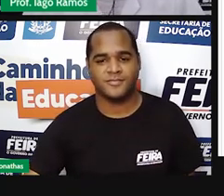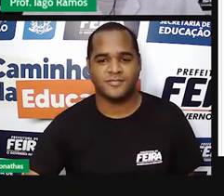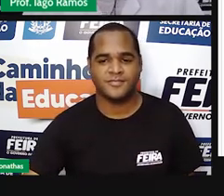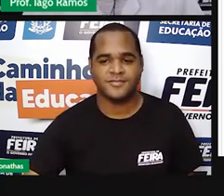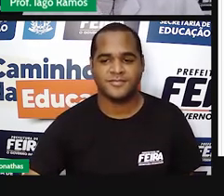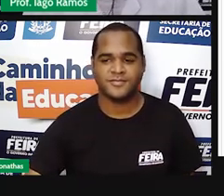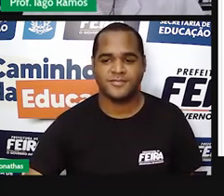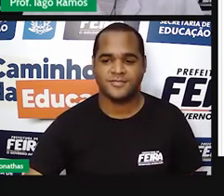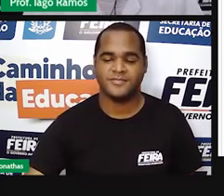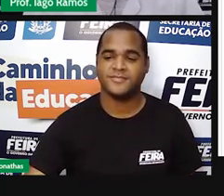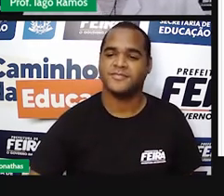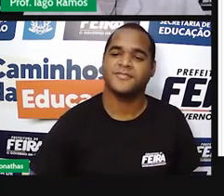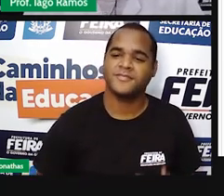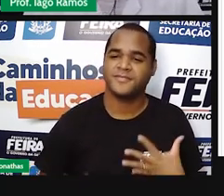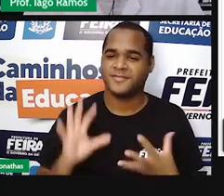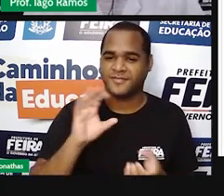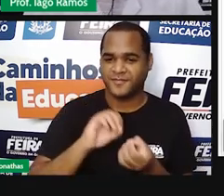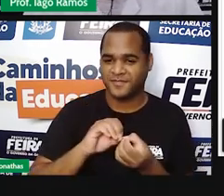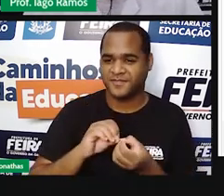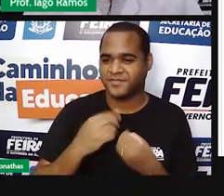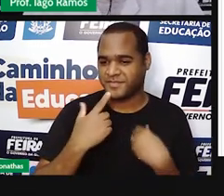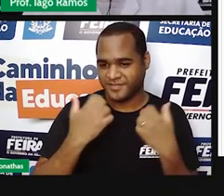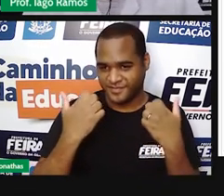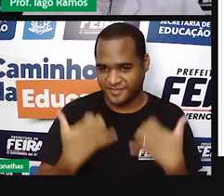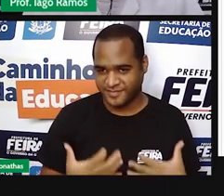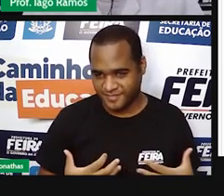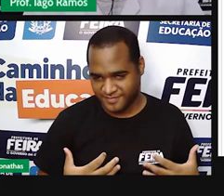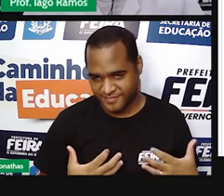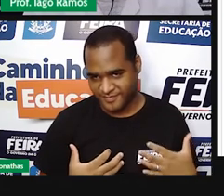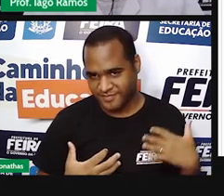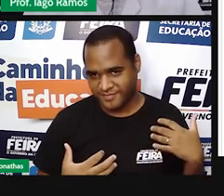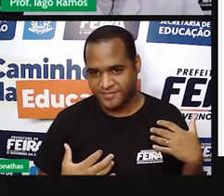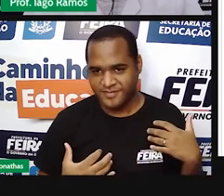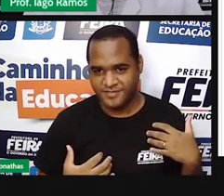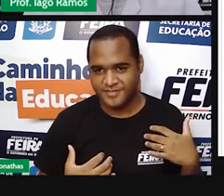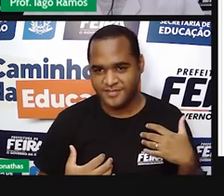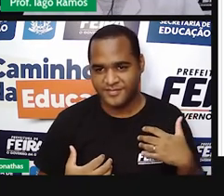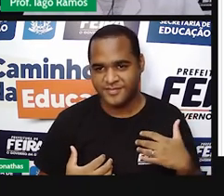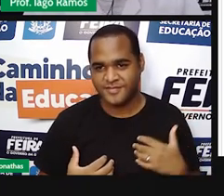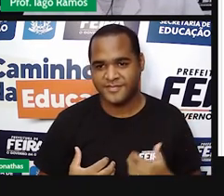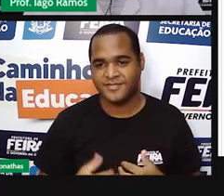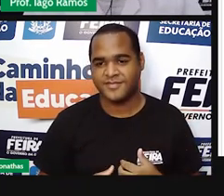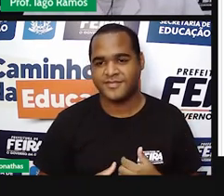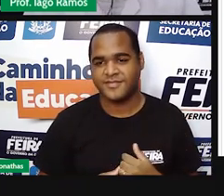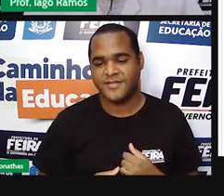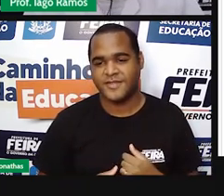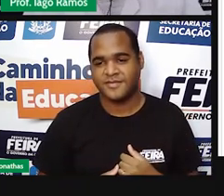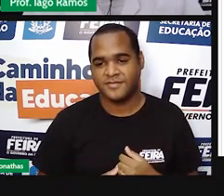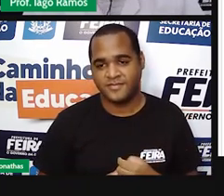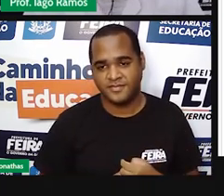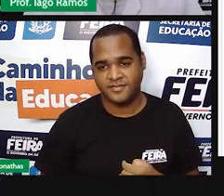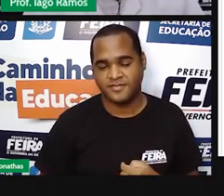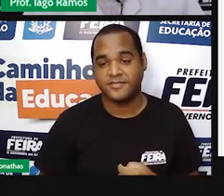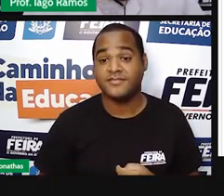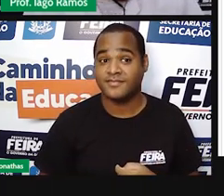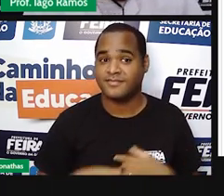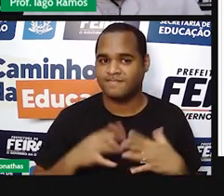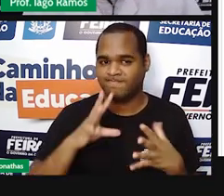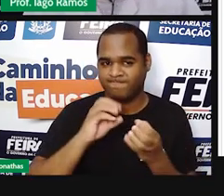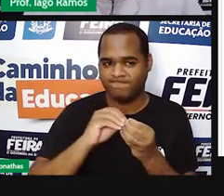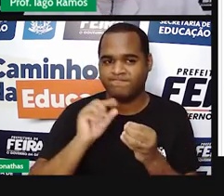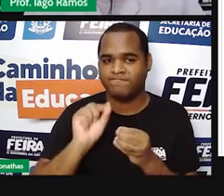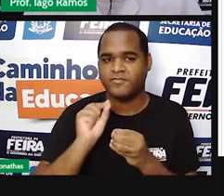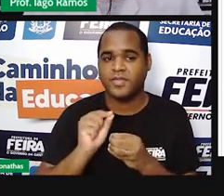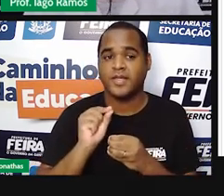Prontinho. E aí eu já vou fazer até o seguinte, ó. Eu vou copiar essa partezinha aqui, porque é